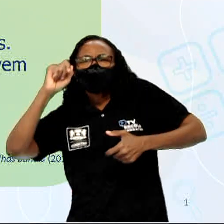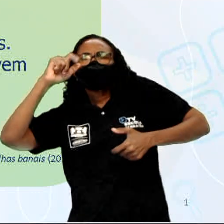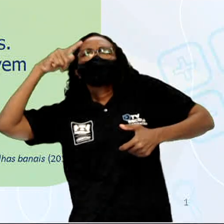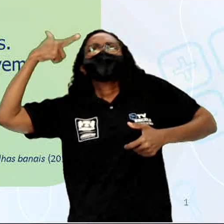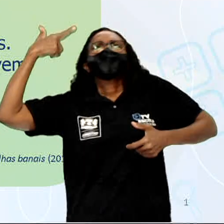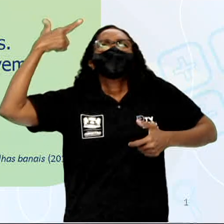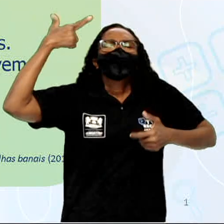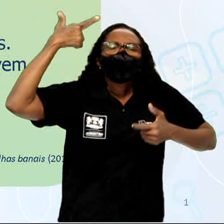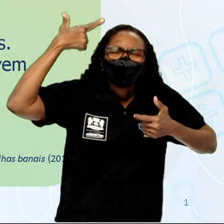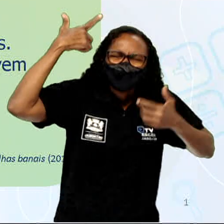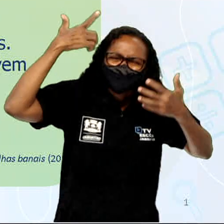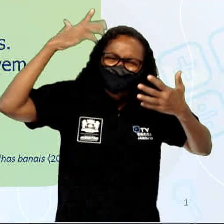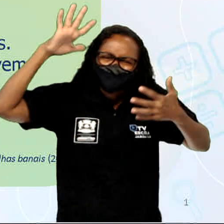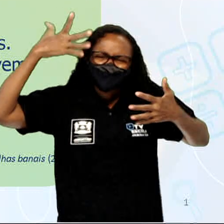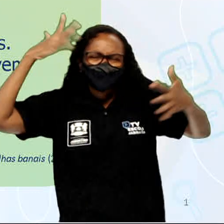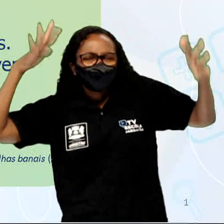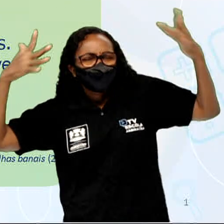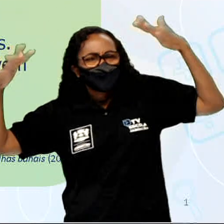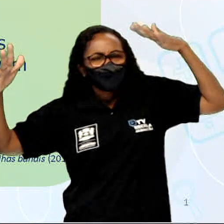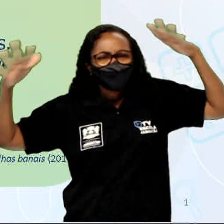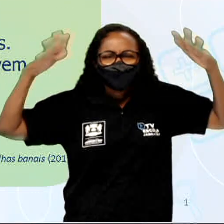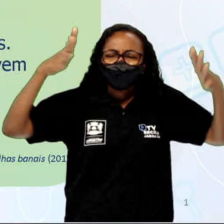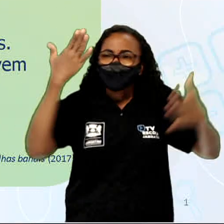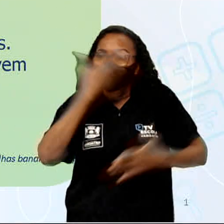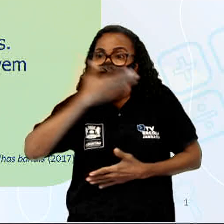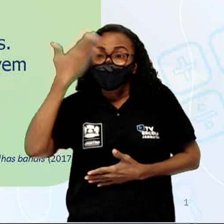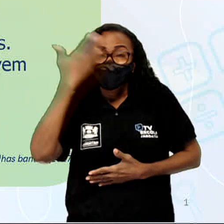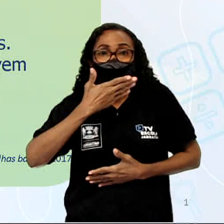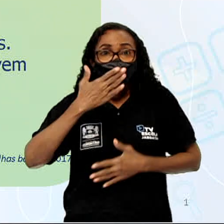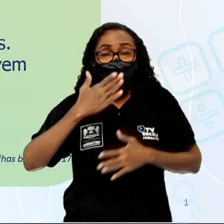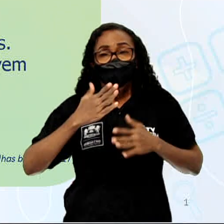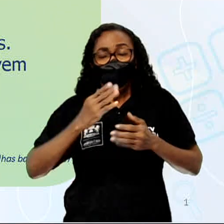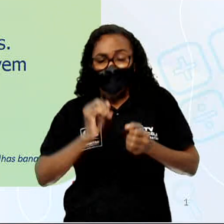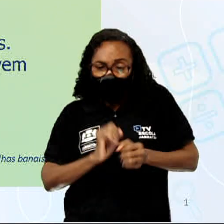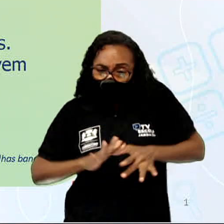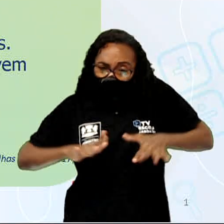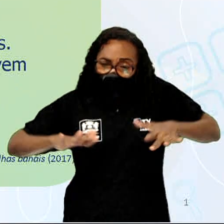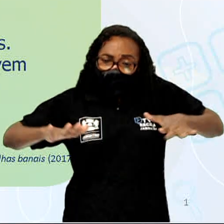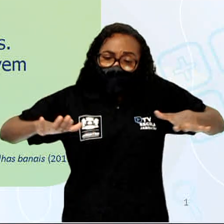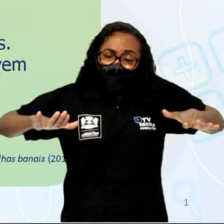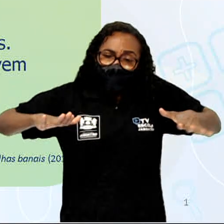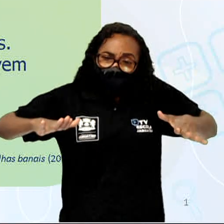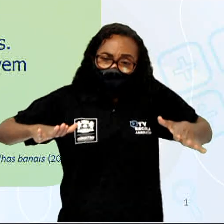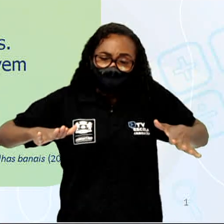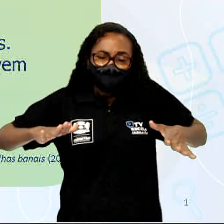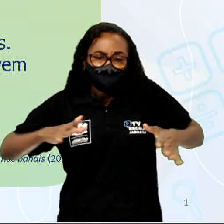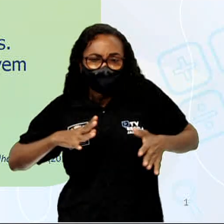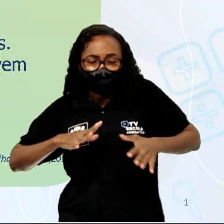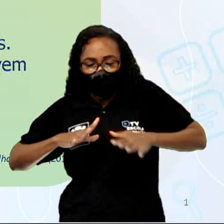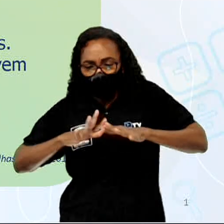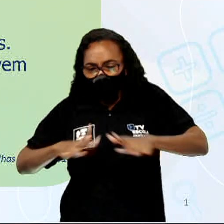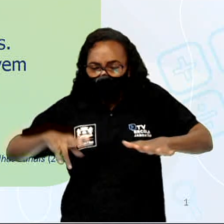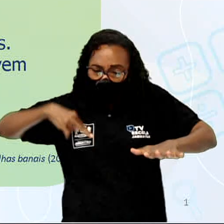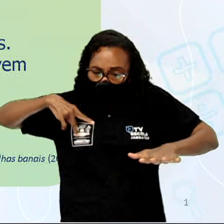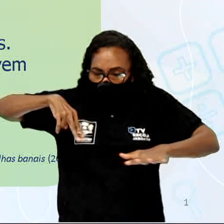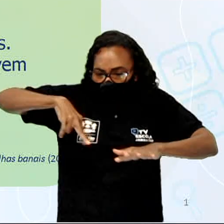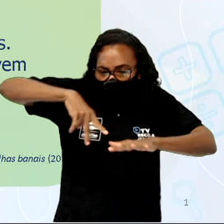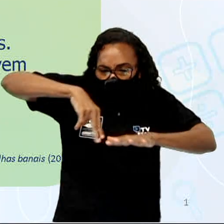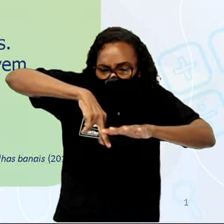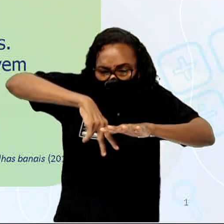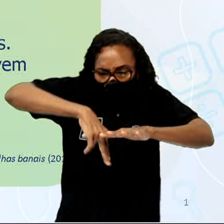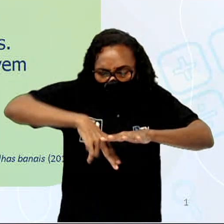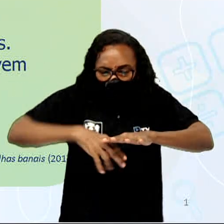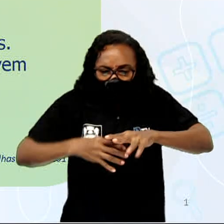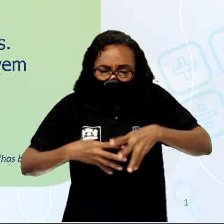seus capos de vidro e me cega. Mar aberto, meus pés tocam fundo e a areia